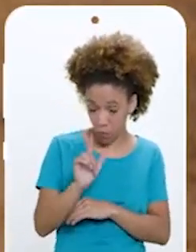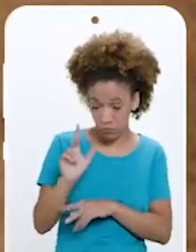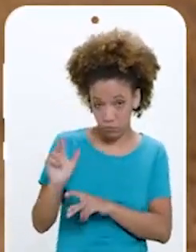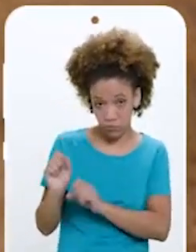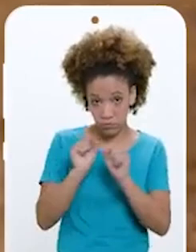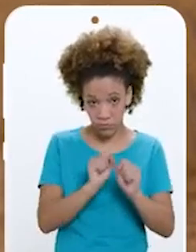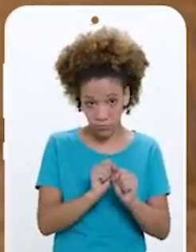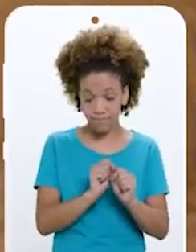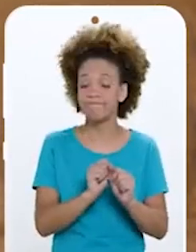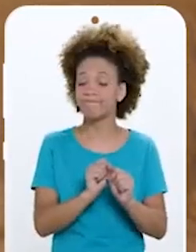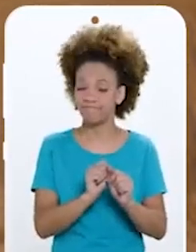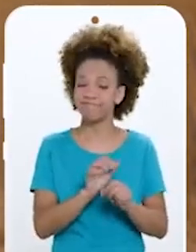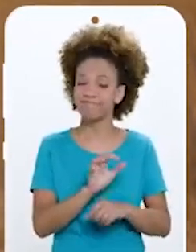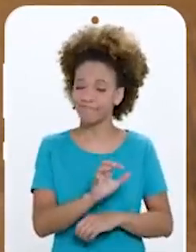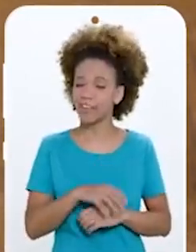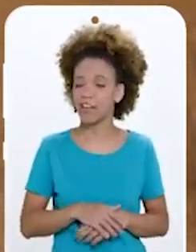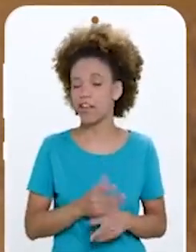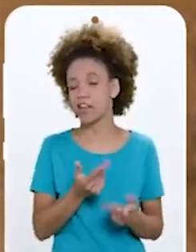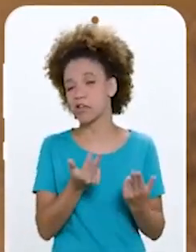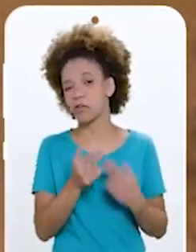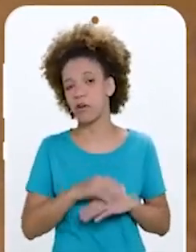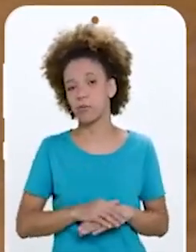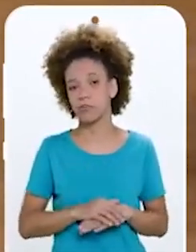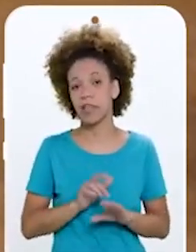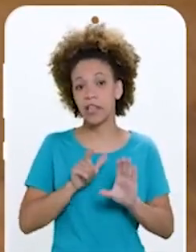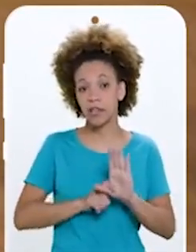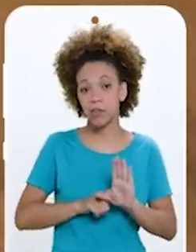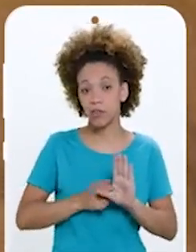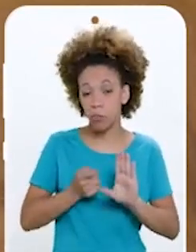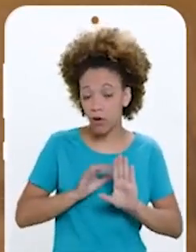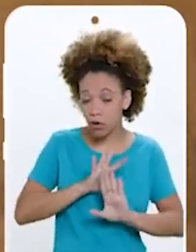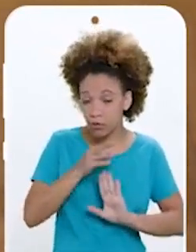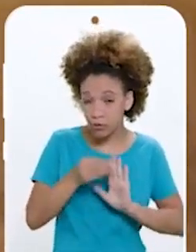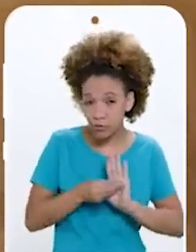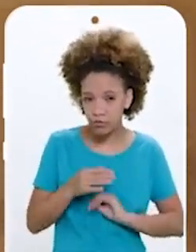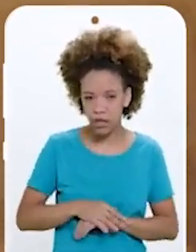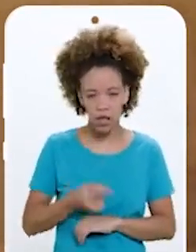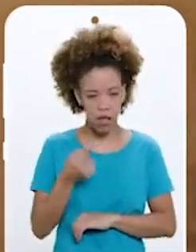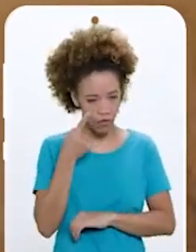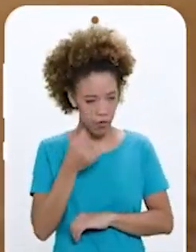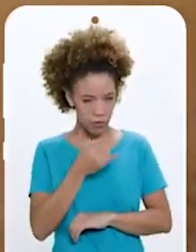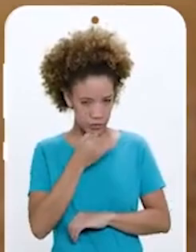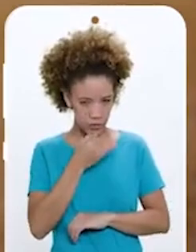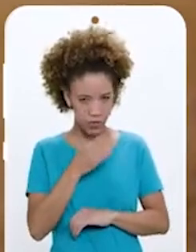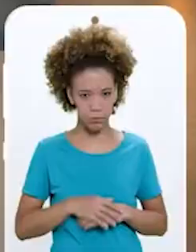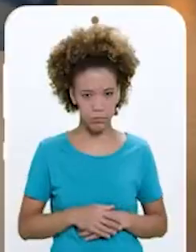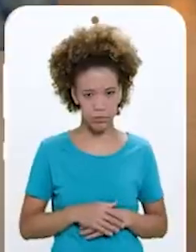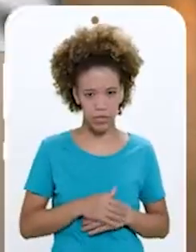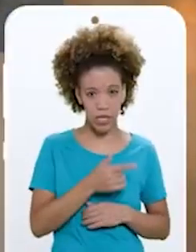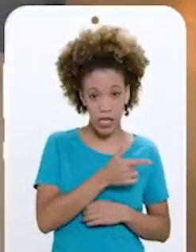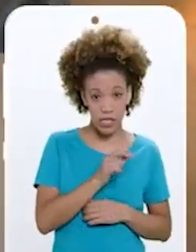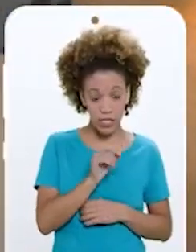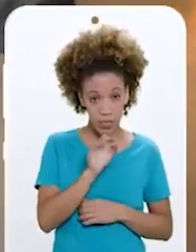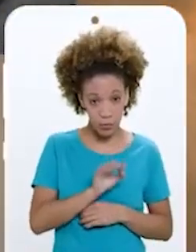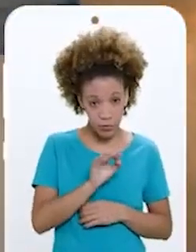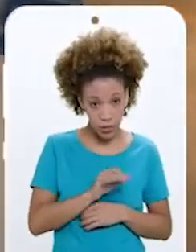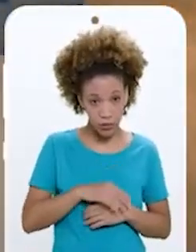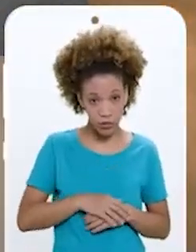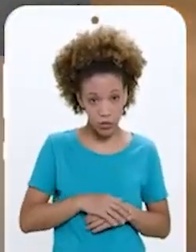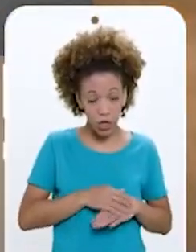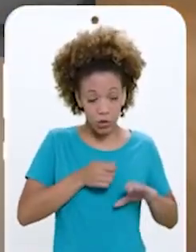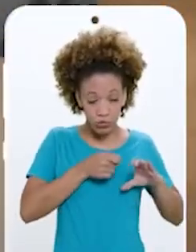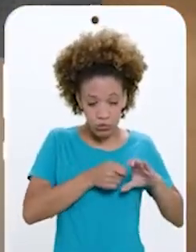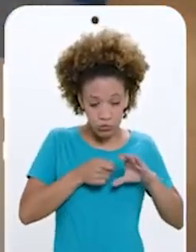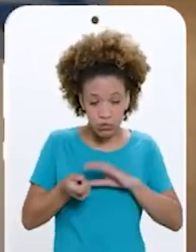com as outras potências é assim Estamos dependendo delas para quase tudo Quer ver uns exemplos? 100%